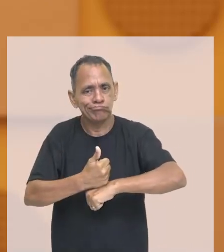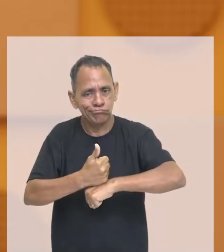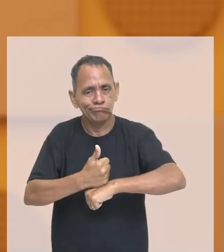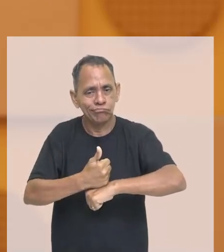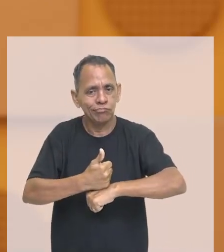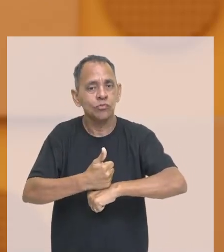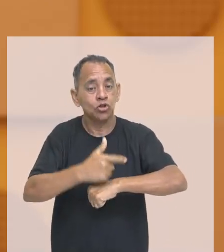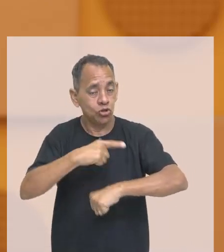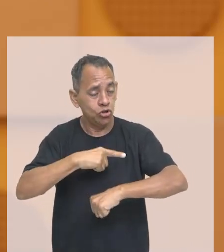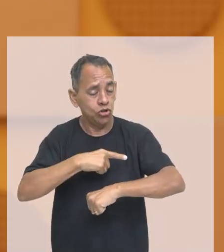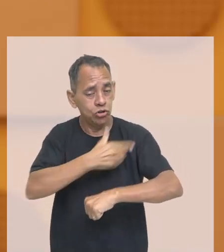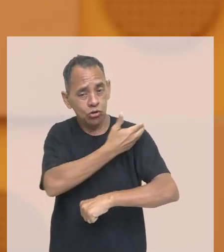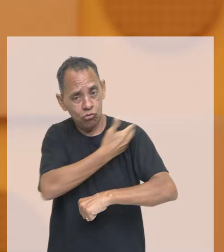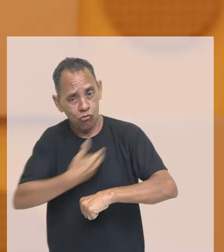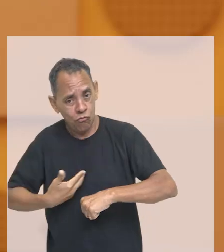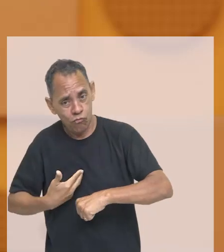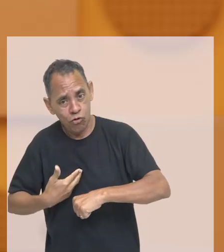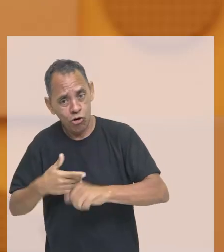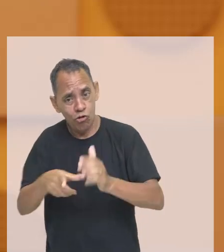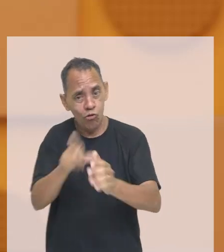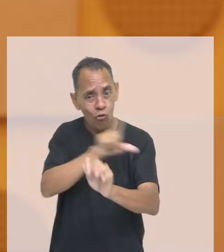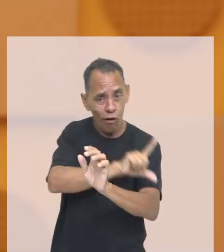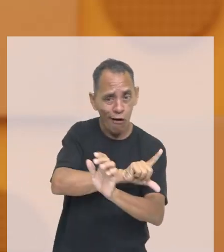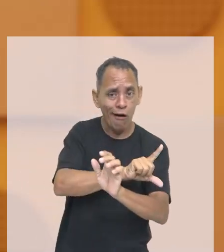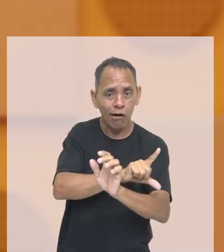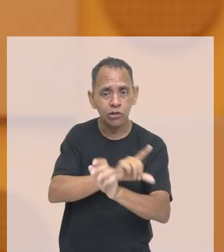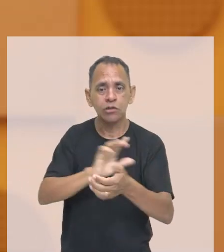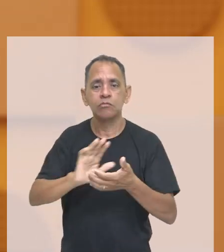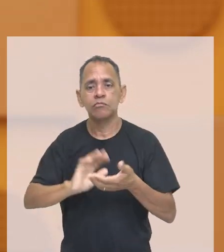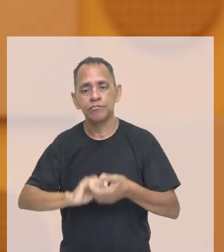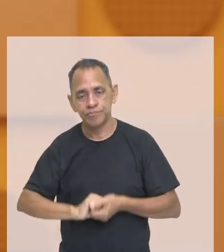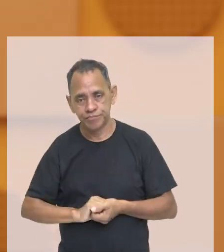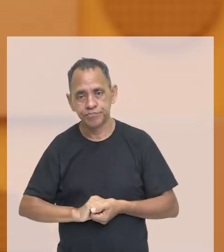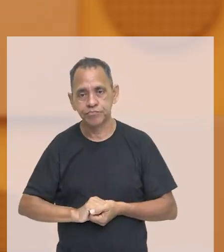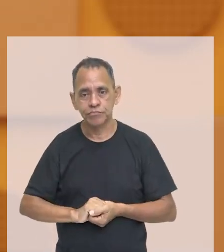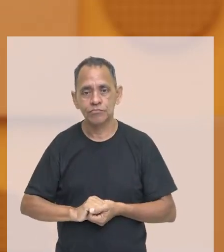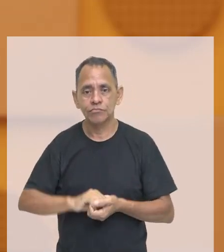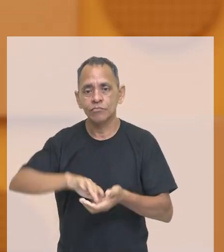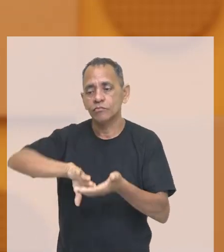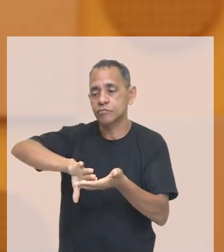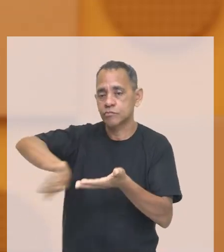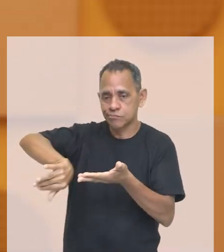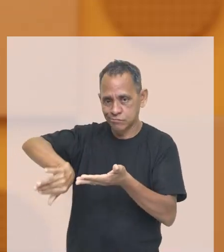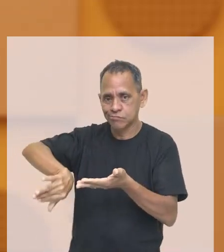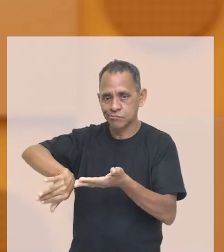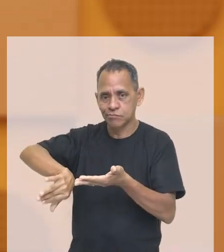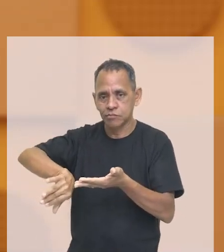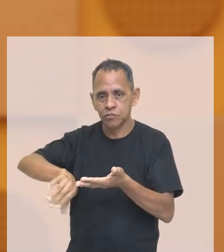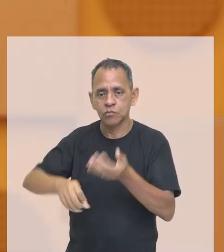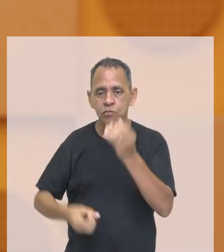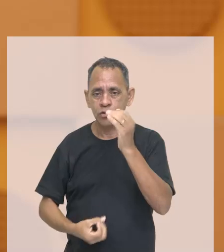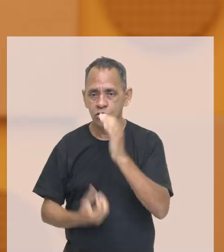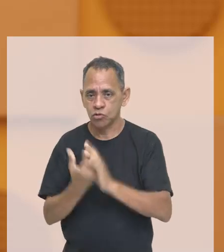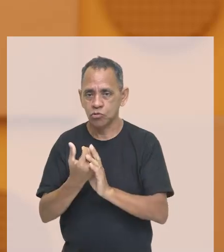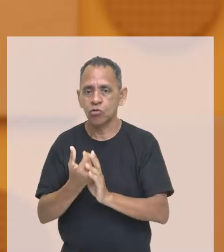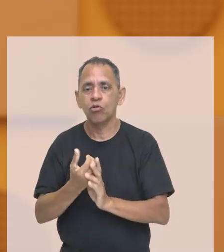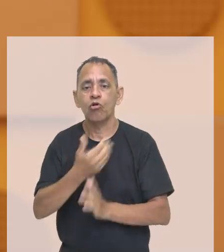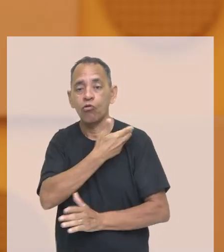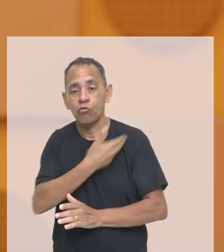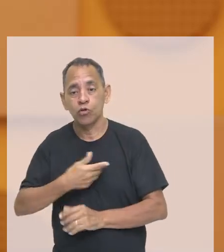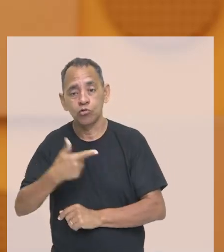derrubou as liberdades civis, o próprio AI-5, é uma prova viva da repressão e do regime de exceção